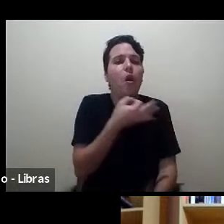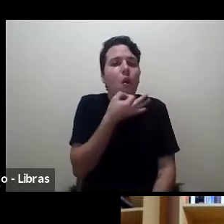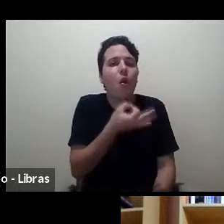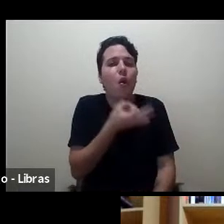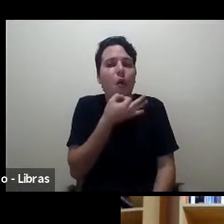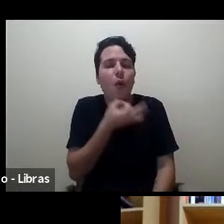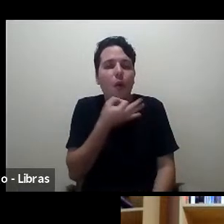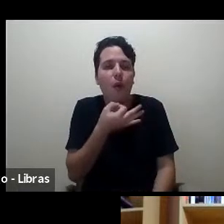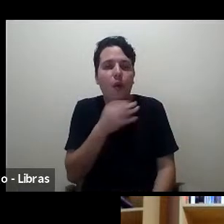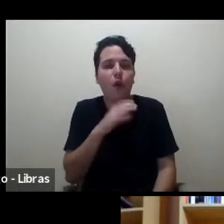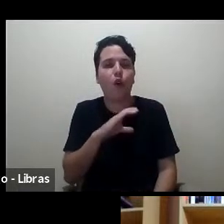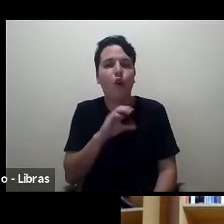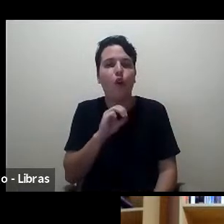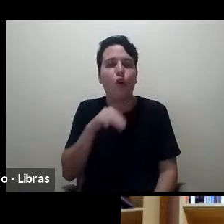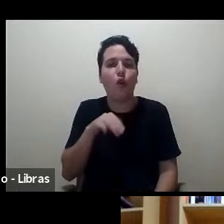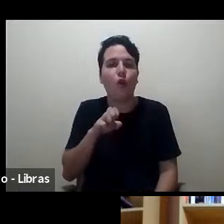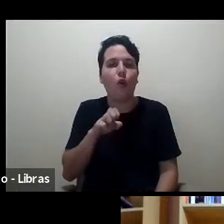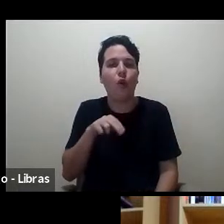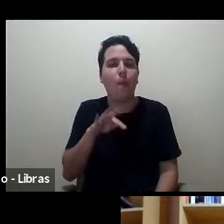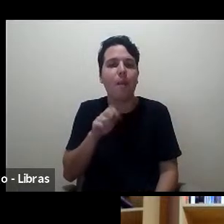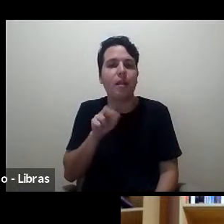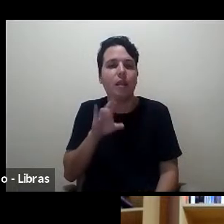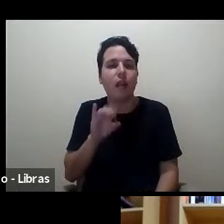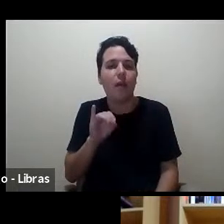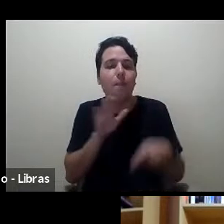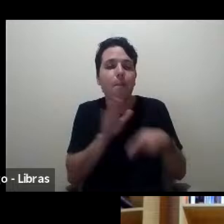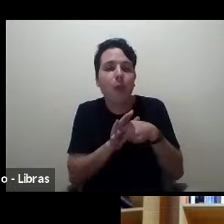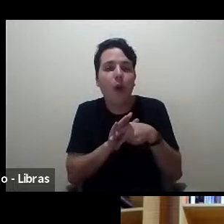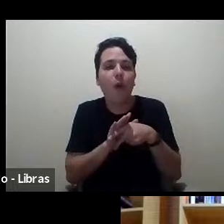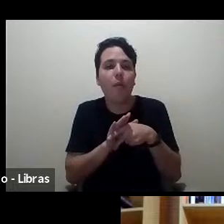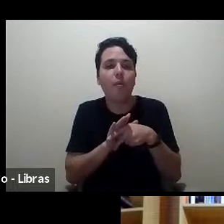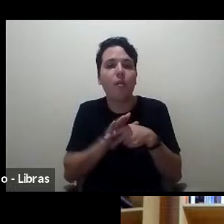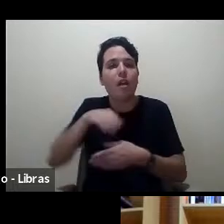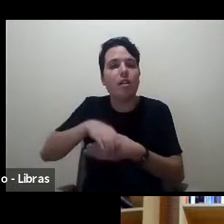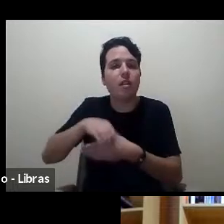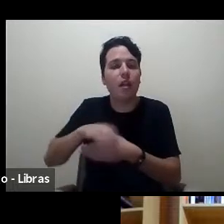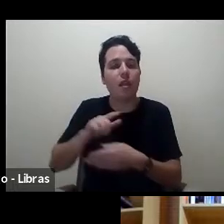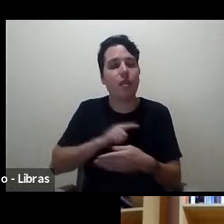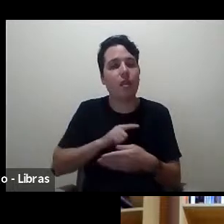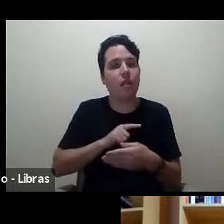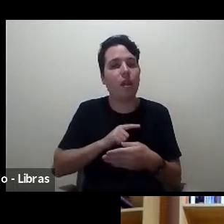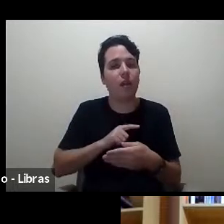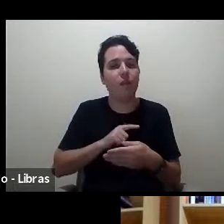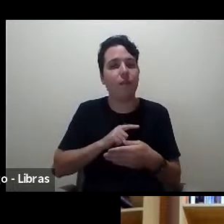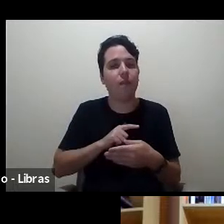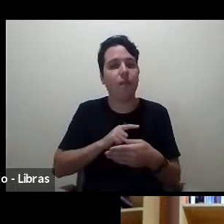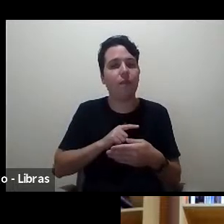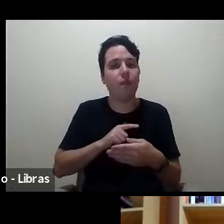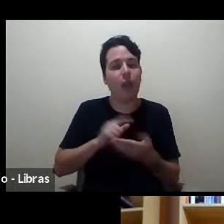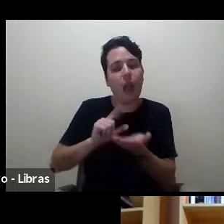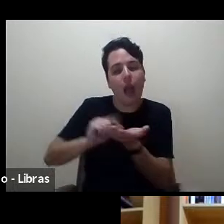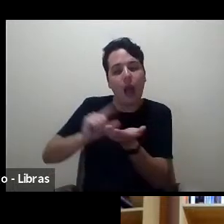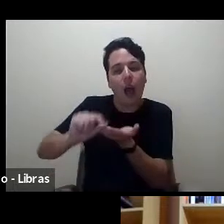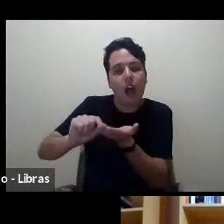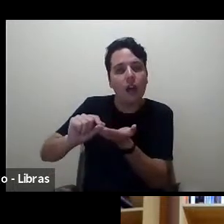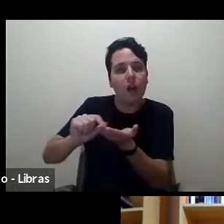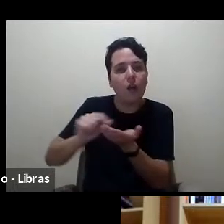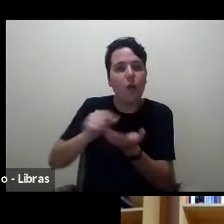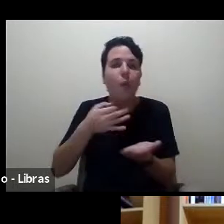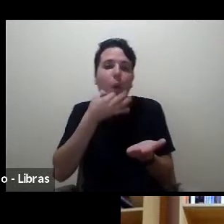que o editor receba comentários sobre um artigo publicado